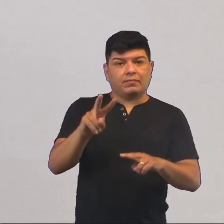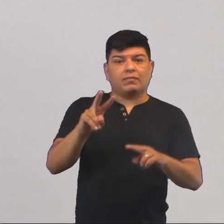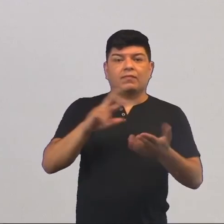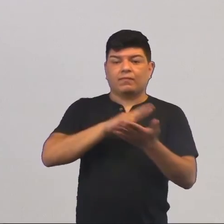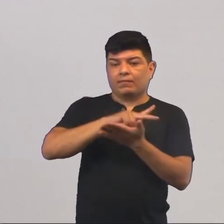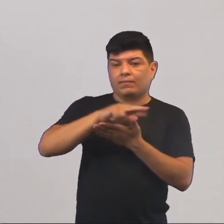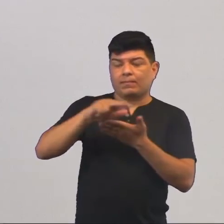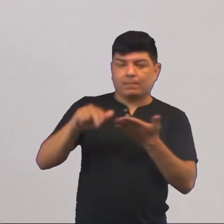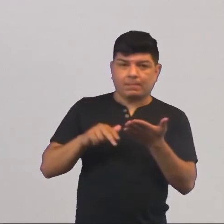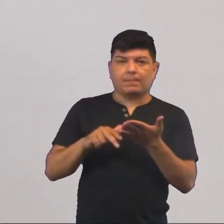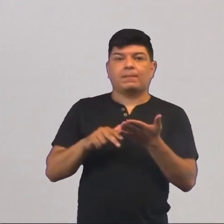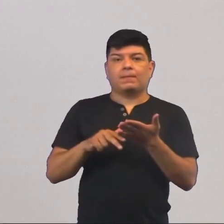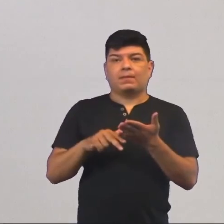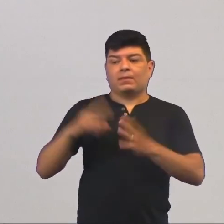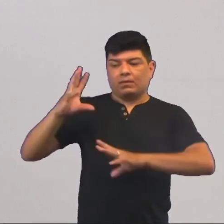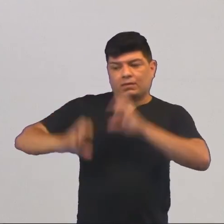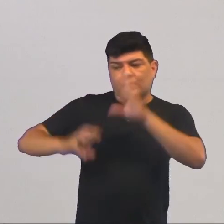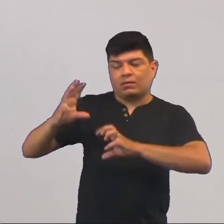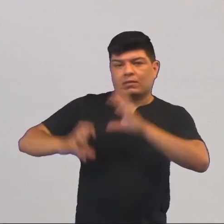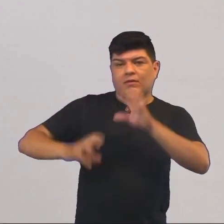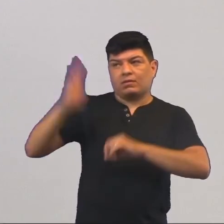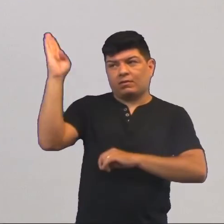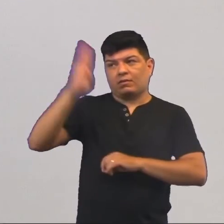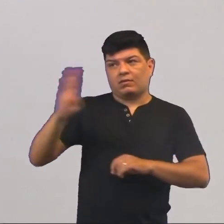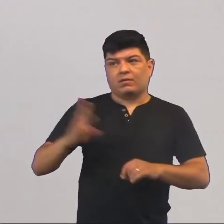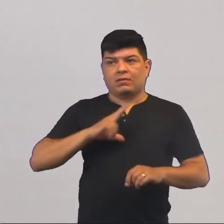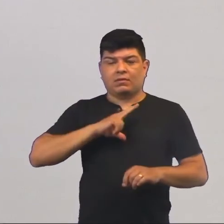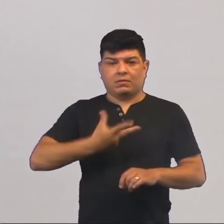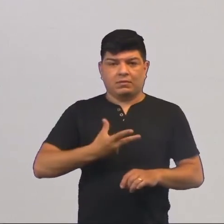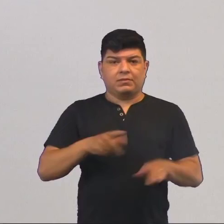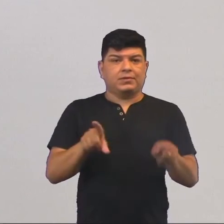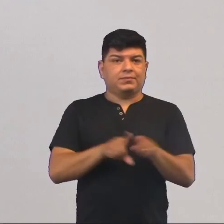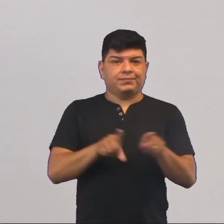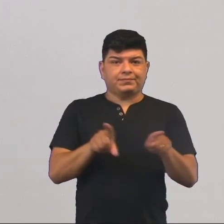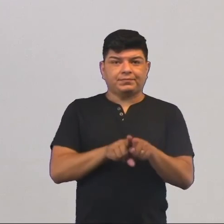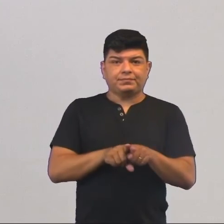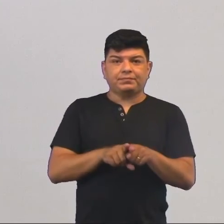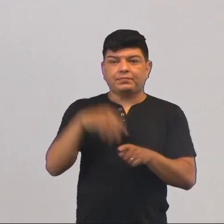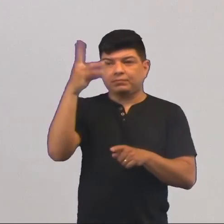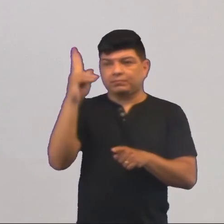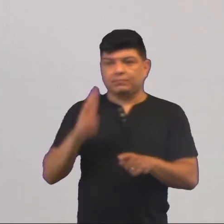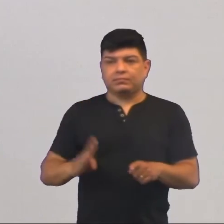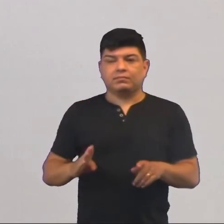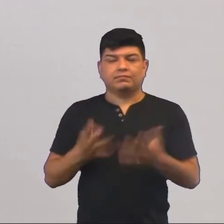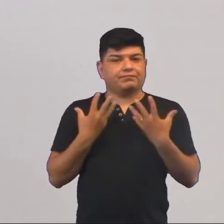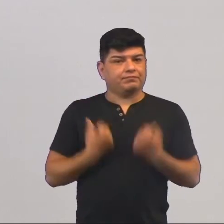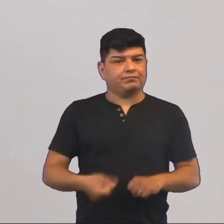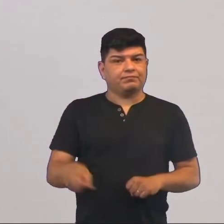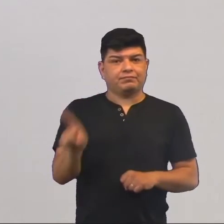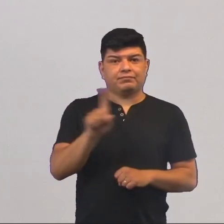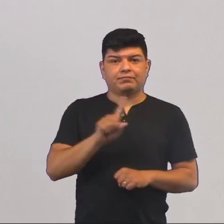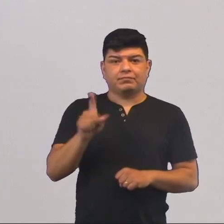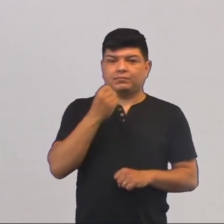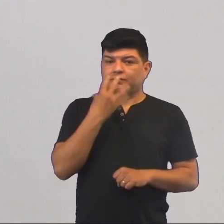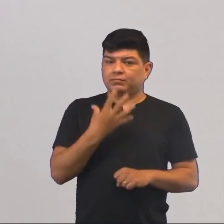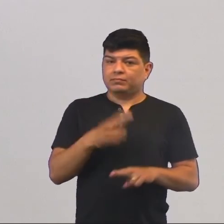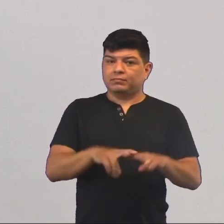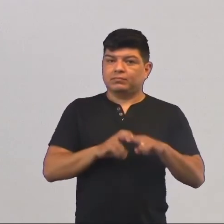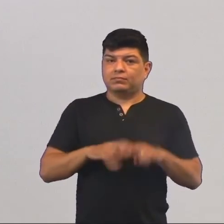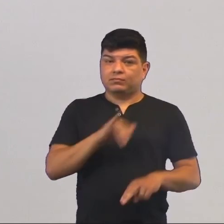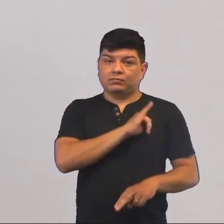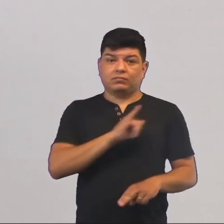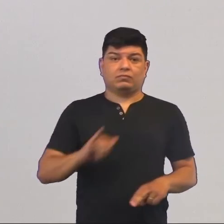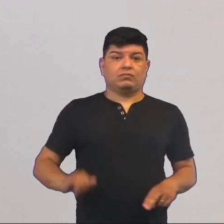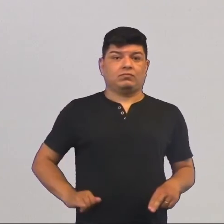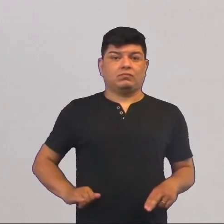vários conflitos entre brasileiros e portugueses. Os brasileiros não aceitavam bem o